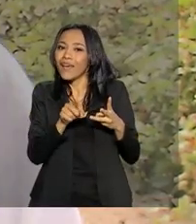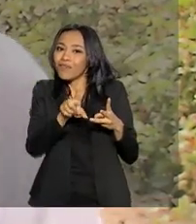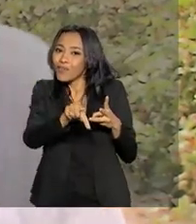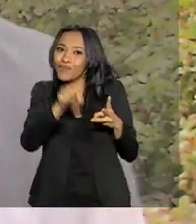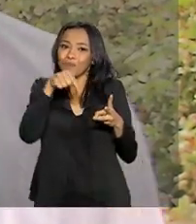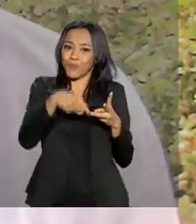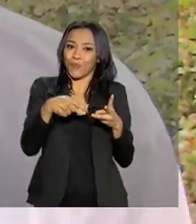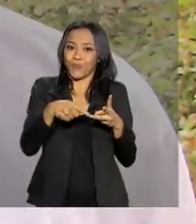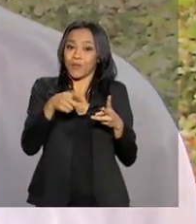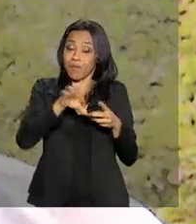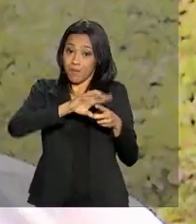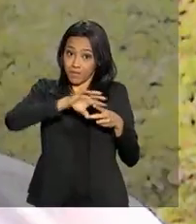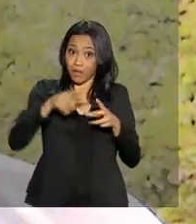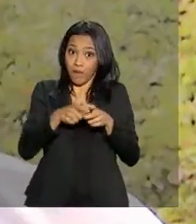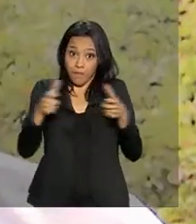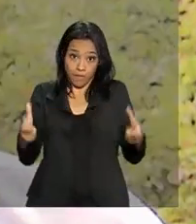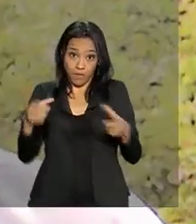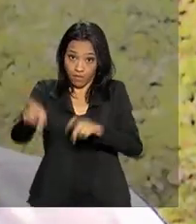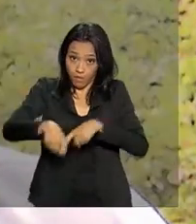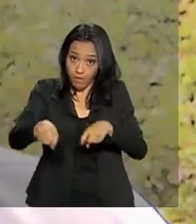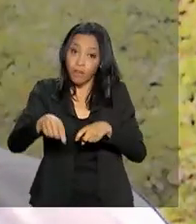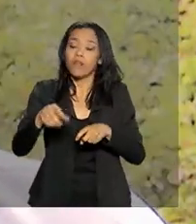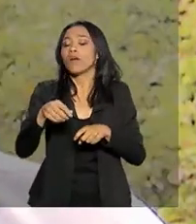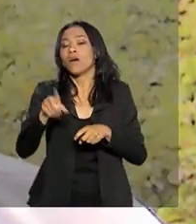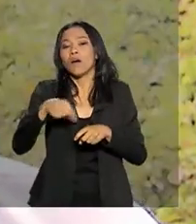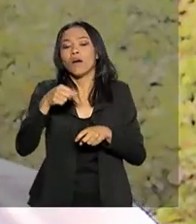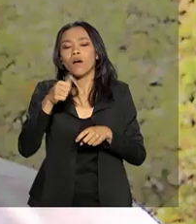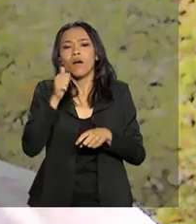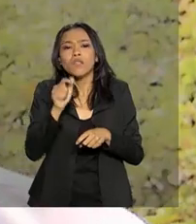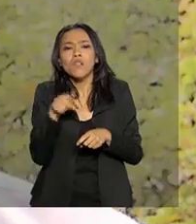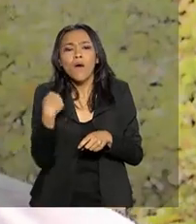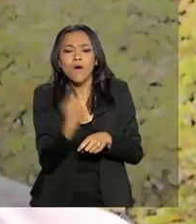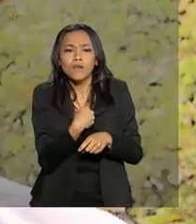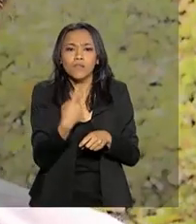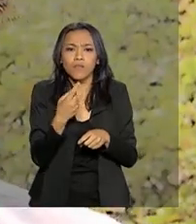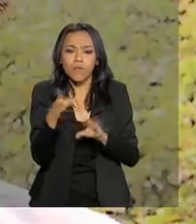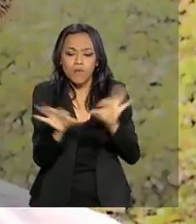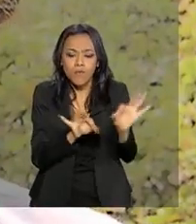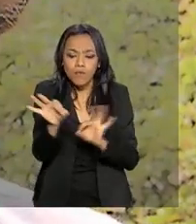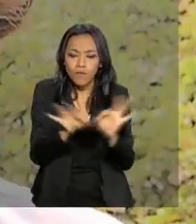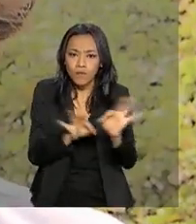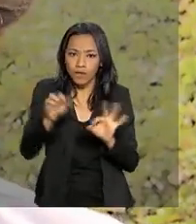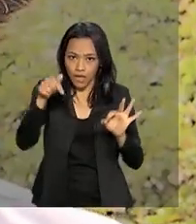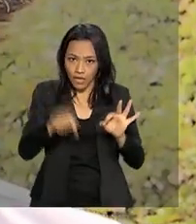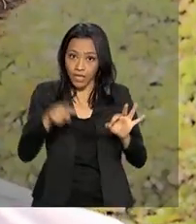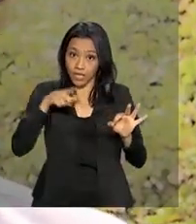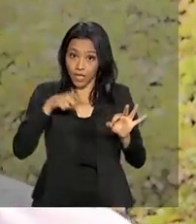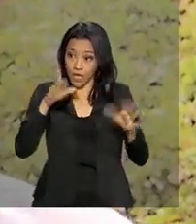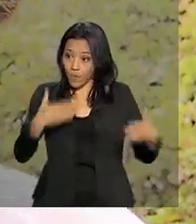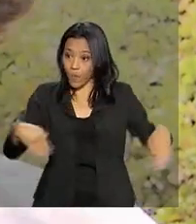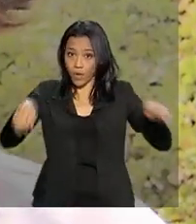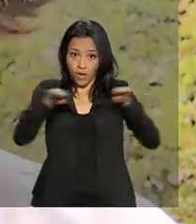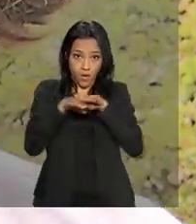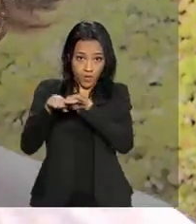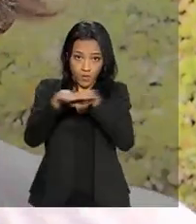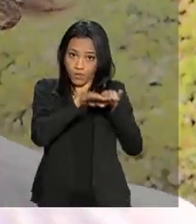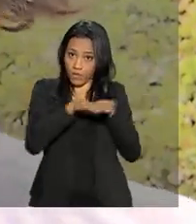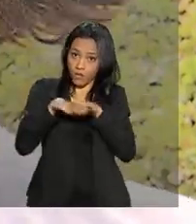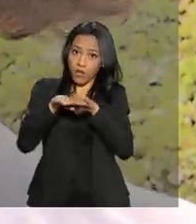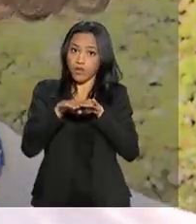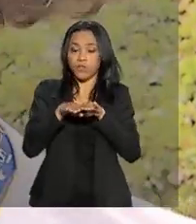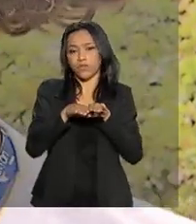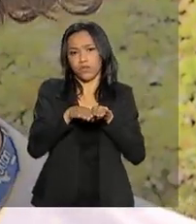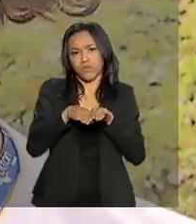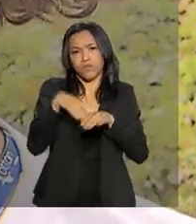dentro dos projetos agrícolas. A gente tenta fazer no Colton Vitória, é que, pelo menos, tenha uma igualdade, uma equidade de